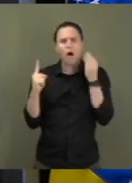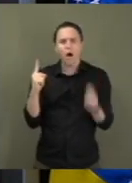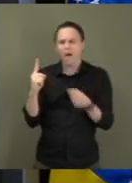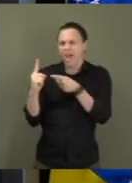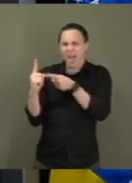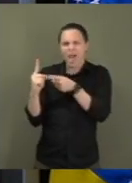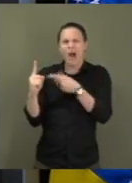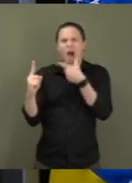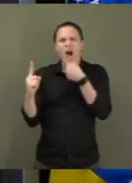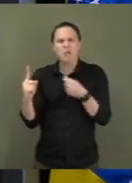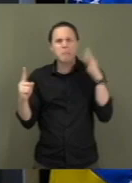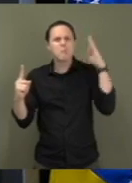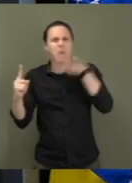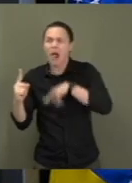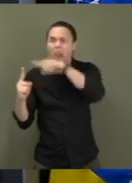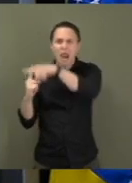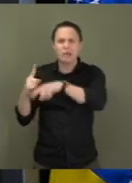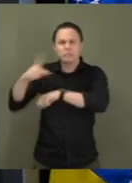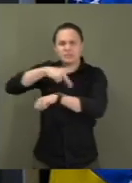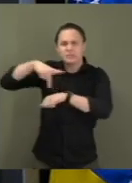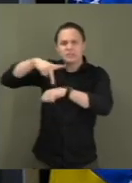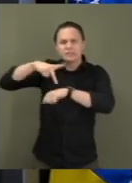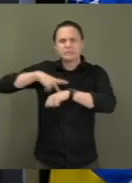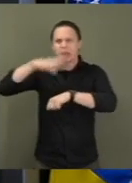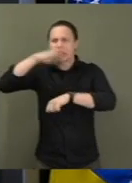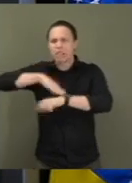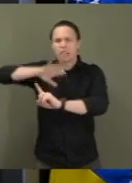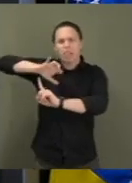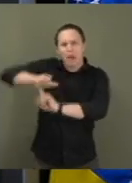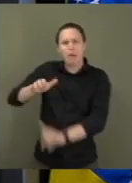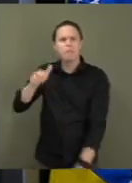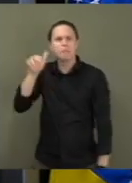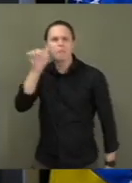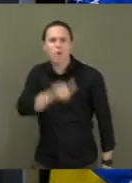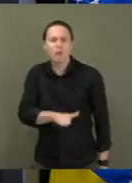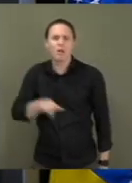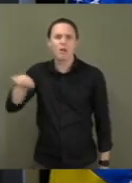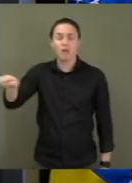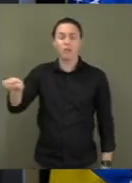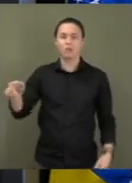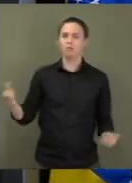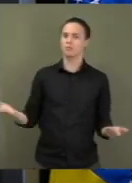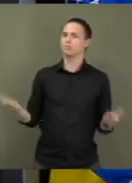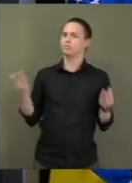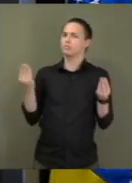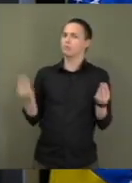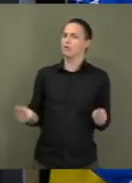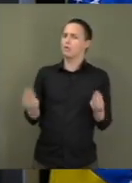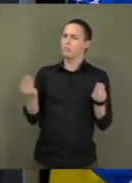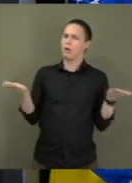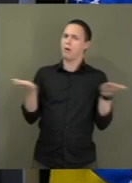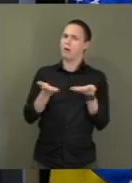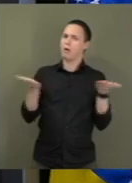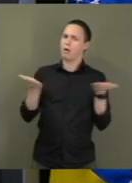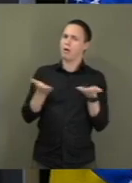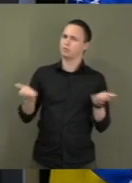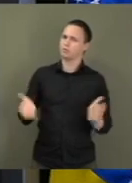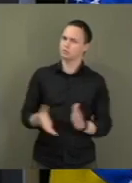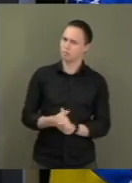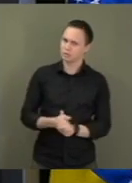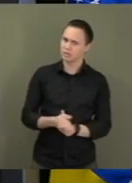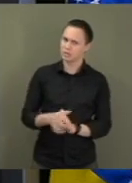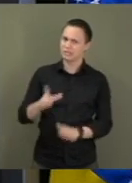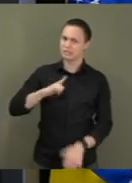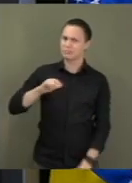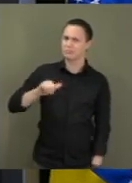que era um dos maiores produtores e exportadores de petróleo do mundo, mas que hoje tem mais de